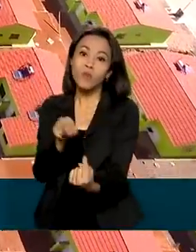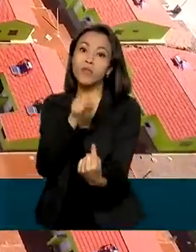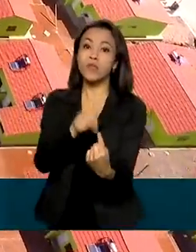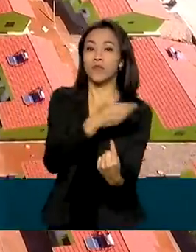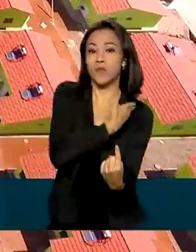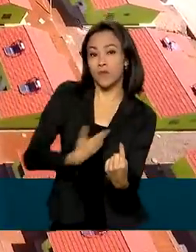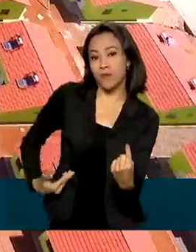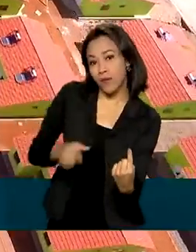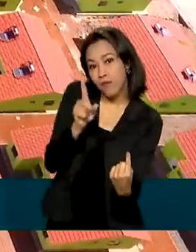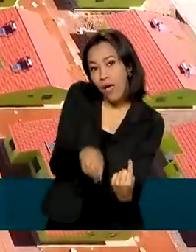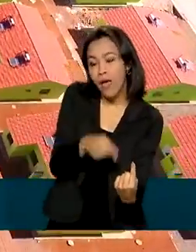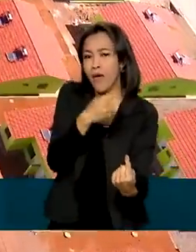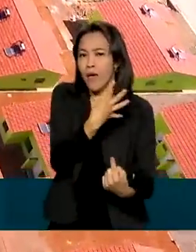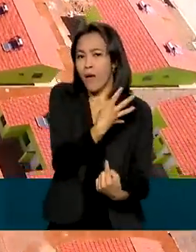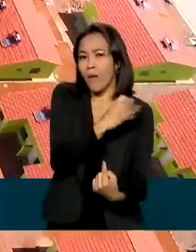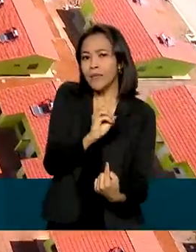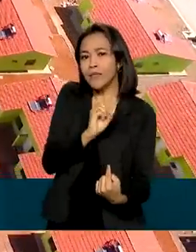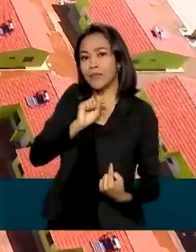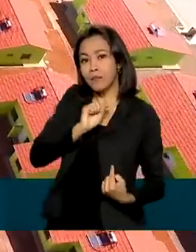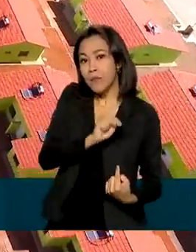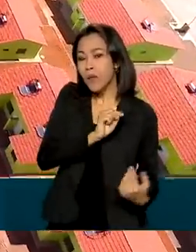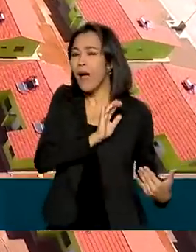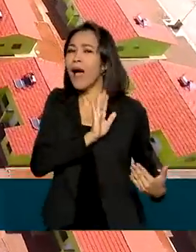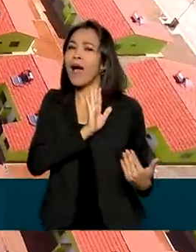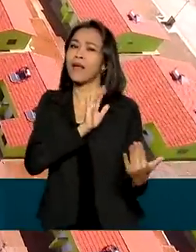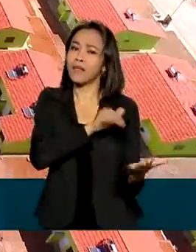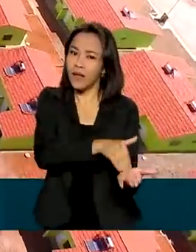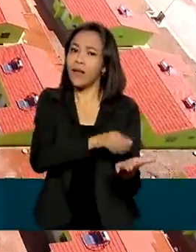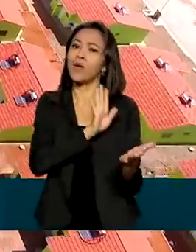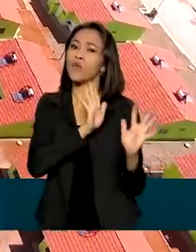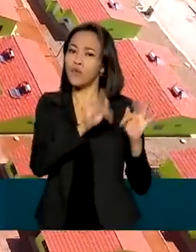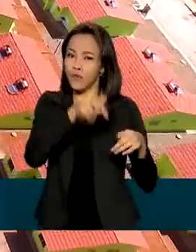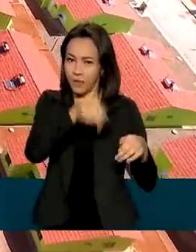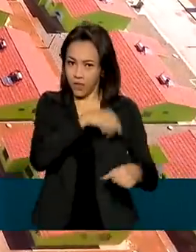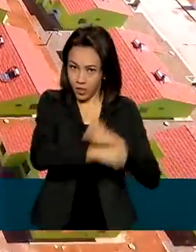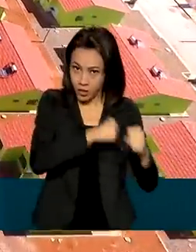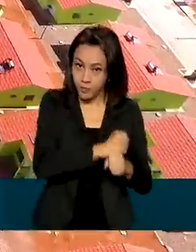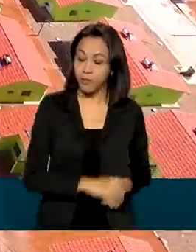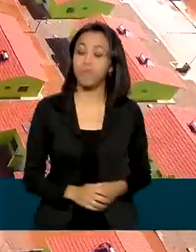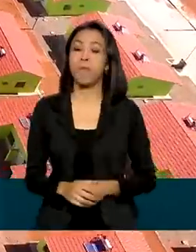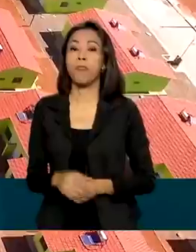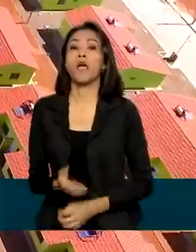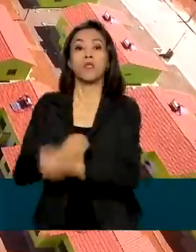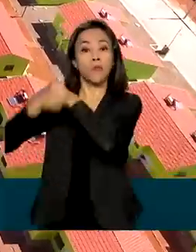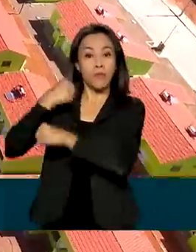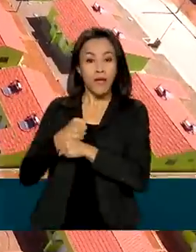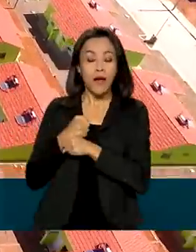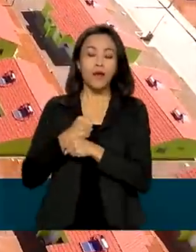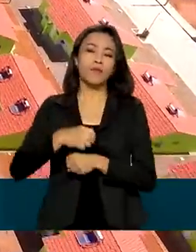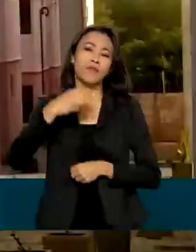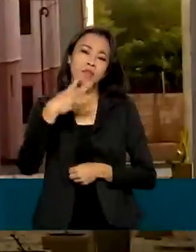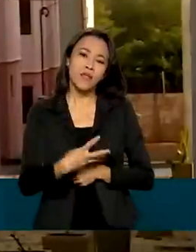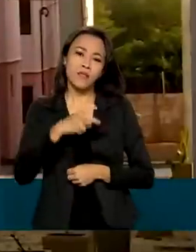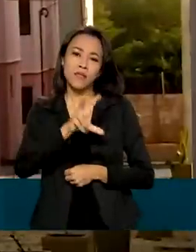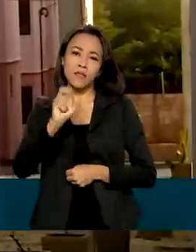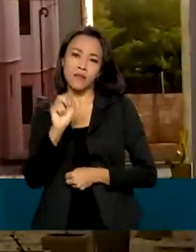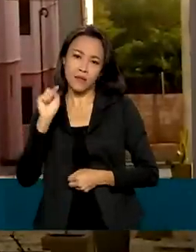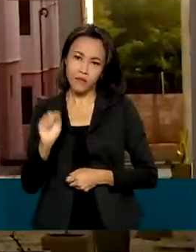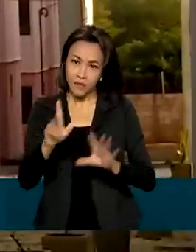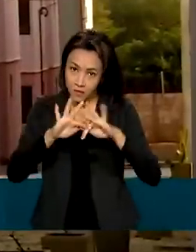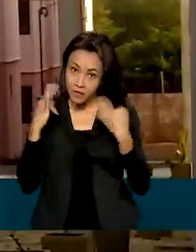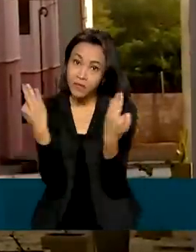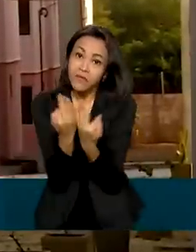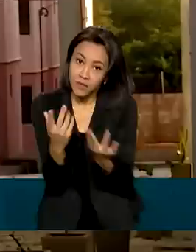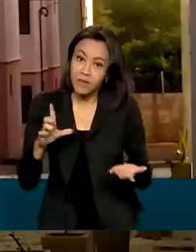governo é chegar a 400 mil até o fim deste ano. No ano passado, cerca de 350 mil famílias